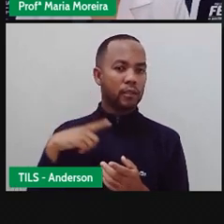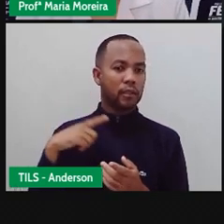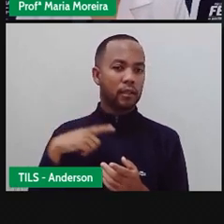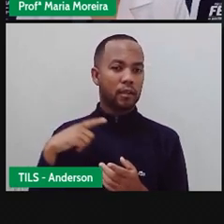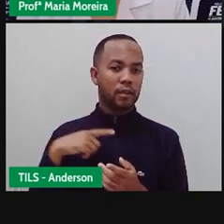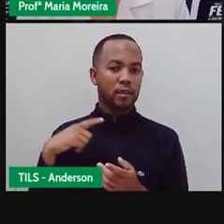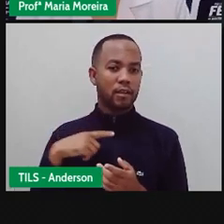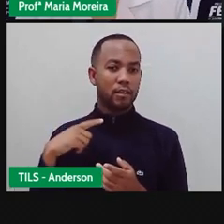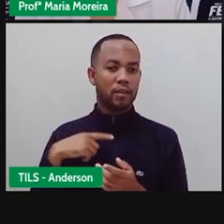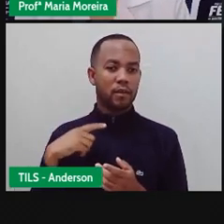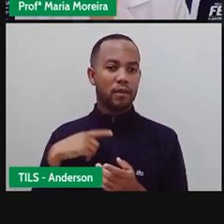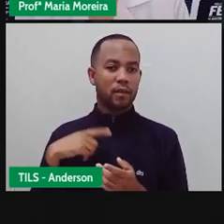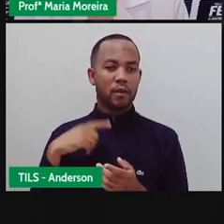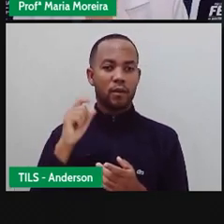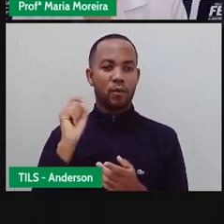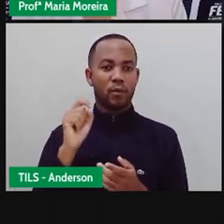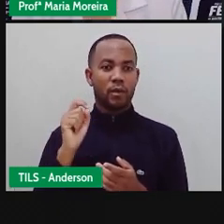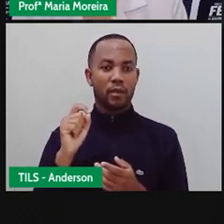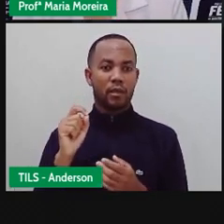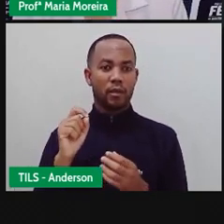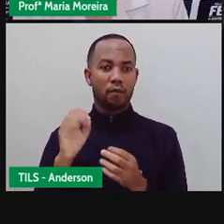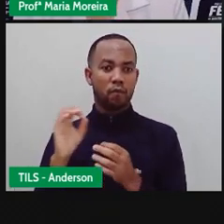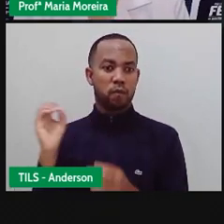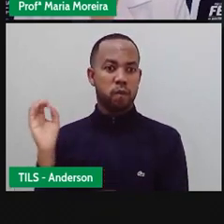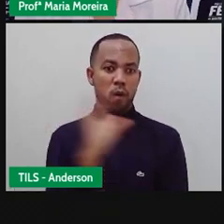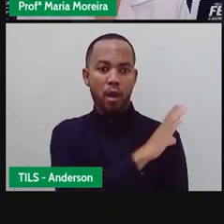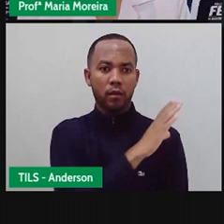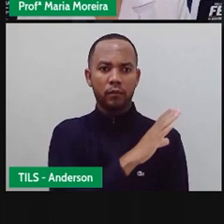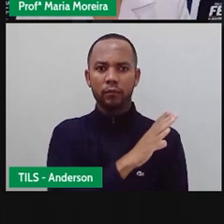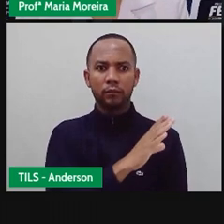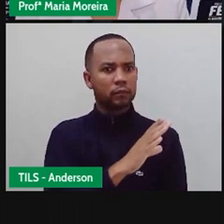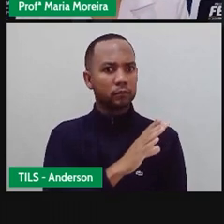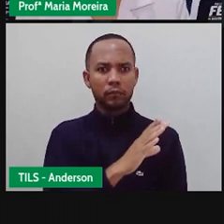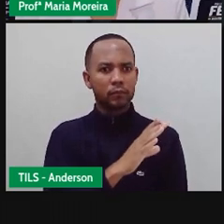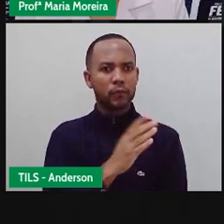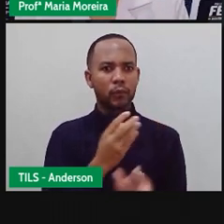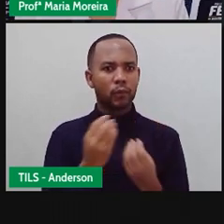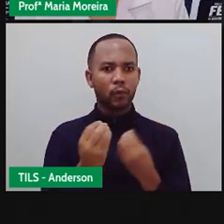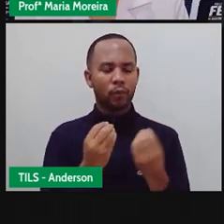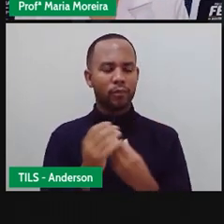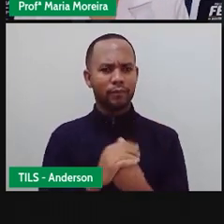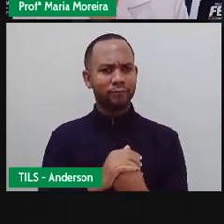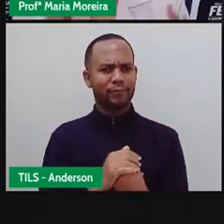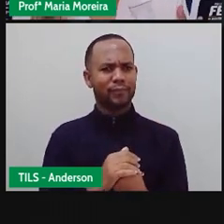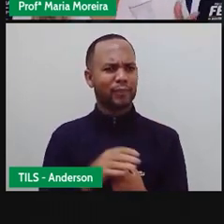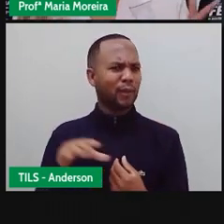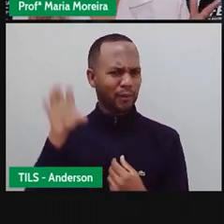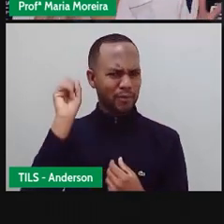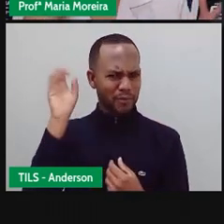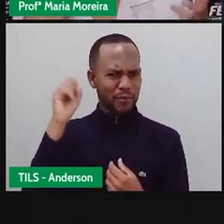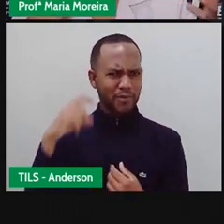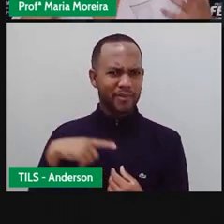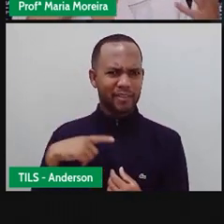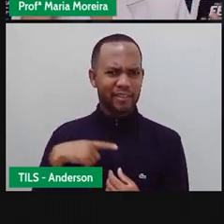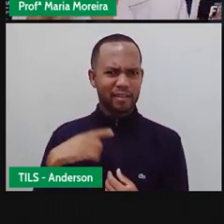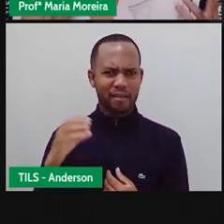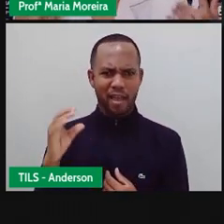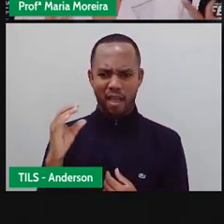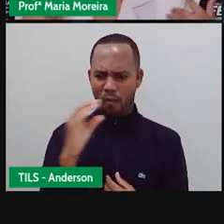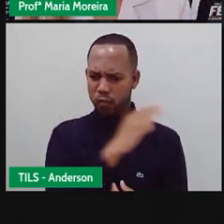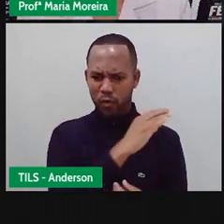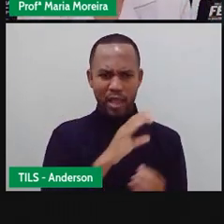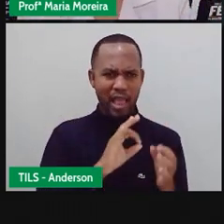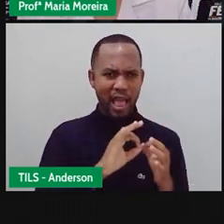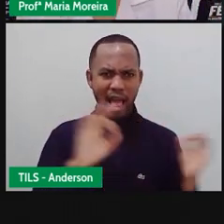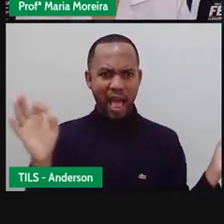sabia disso? Pois é Fica uma curiosidade aqui Quando a gente tá em casa Nesse período aí Não agora Porque geralmente Isso é no